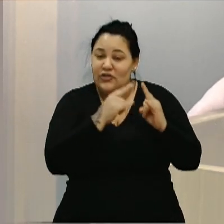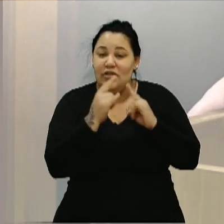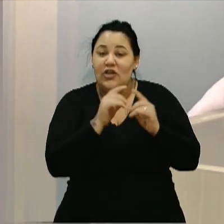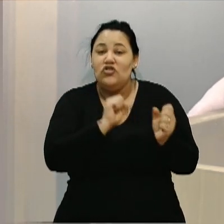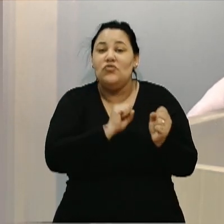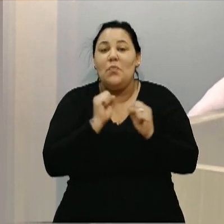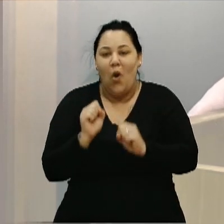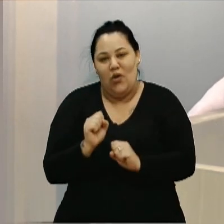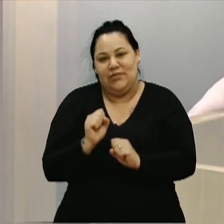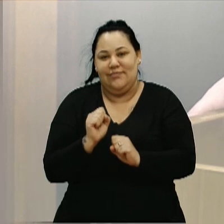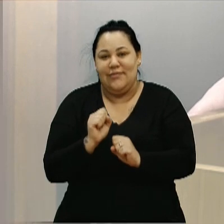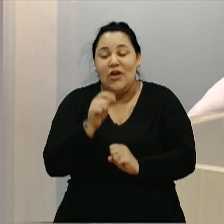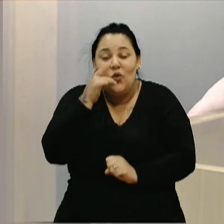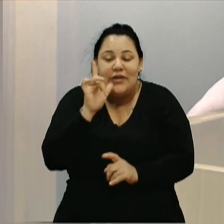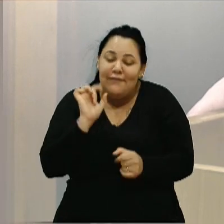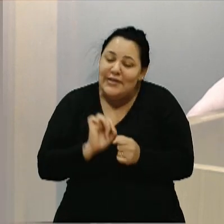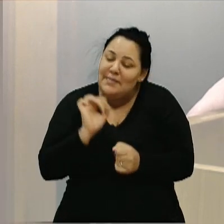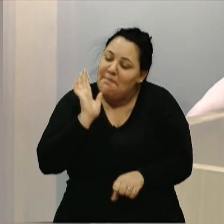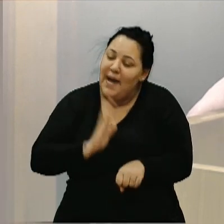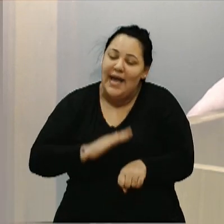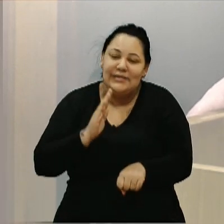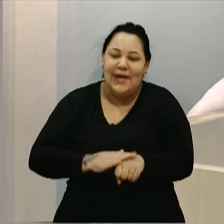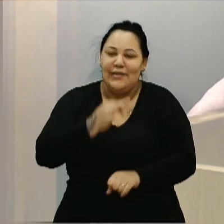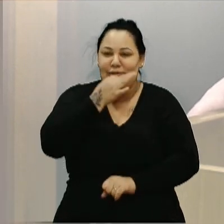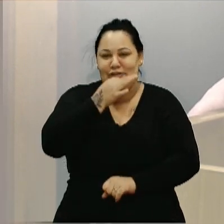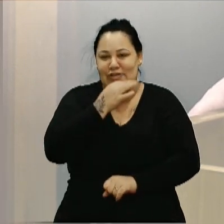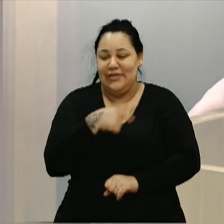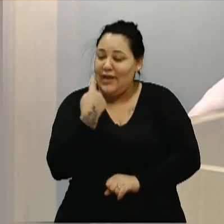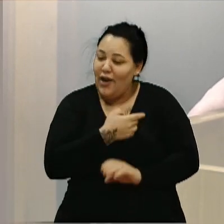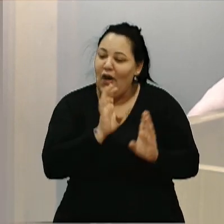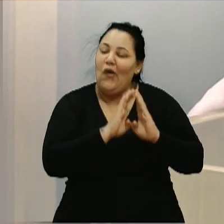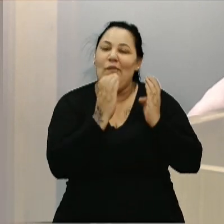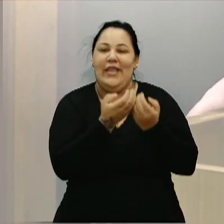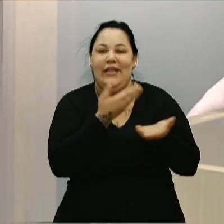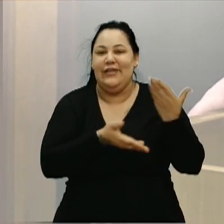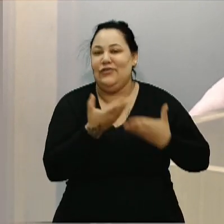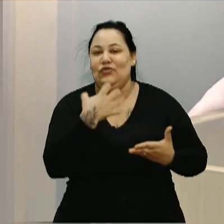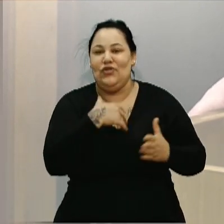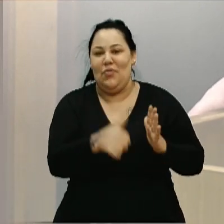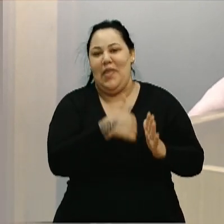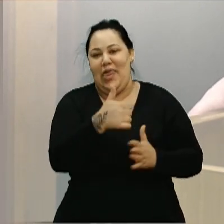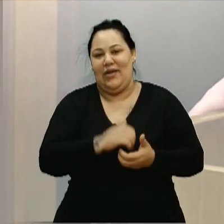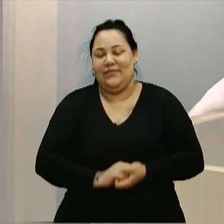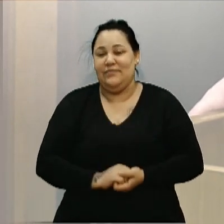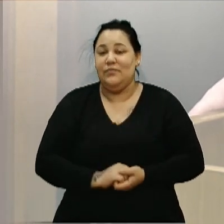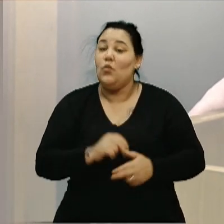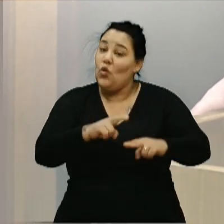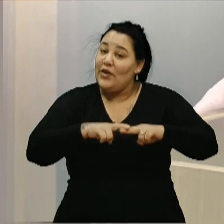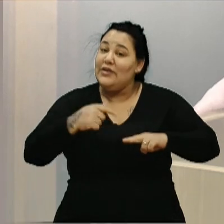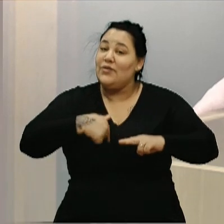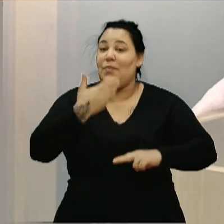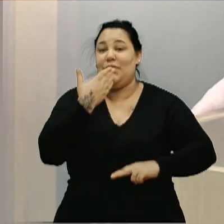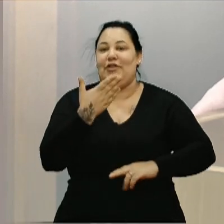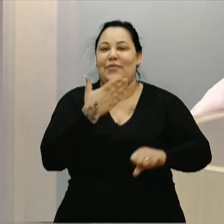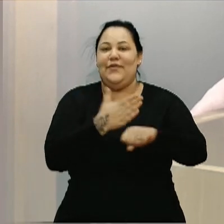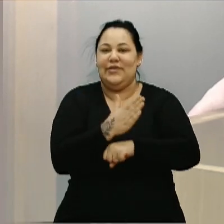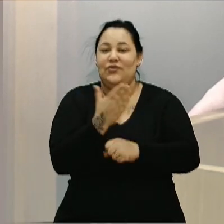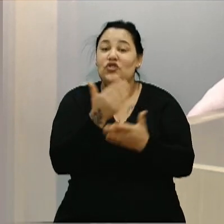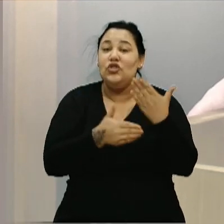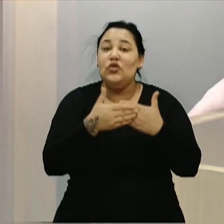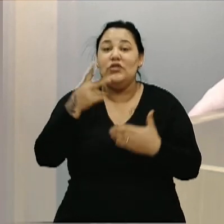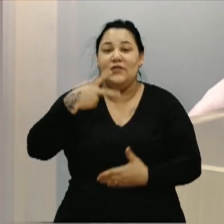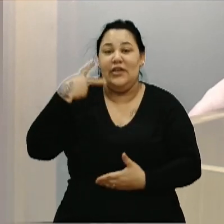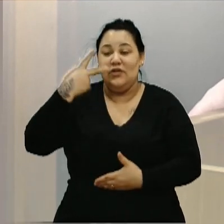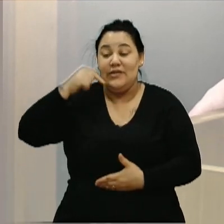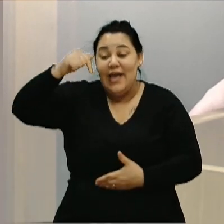ainda mais por Caxias do Sul e pela nossa comunidade. Assim, peço a aprovação dos nobres pares ao presente projeto